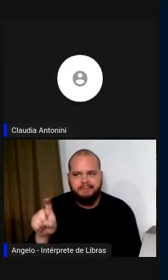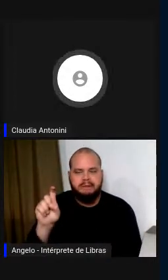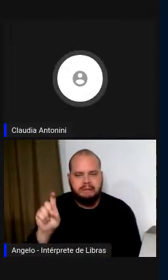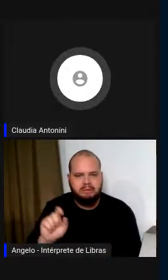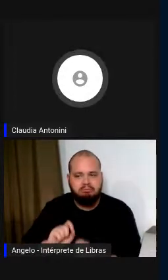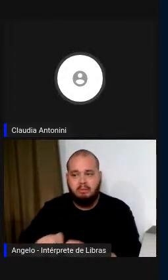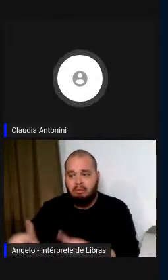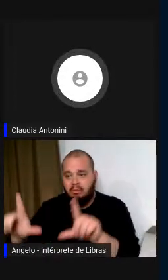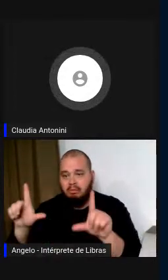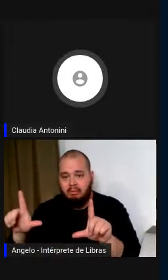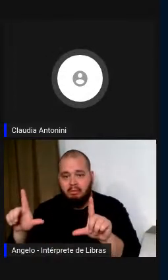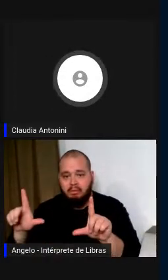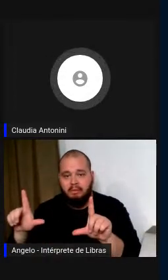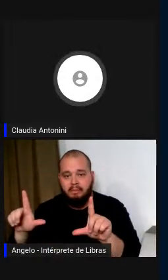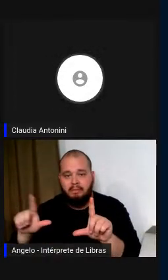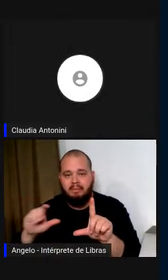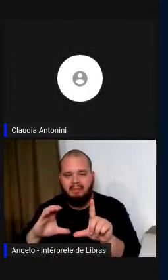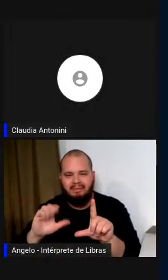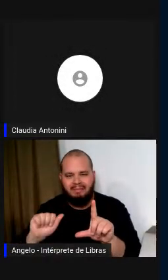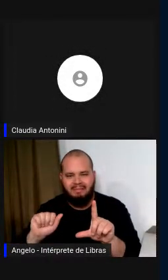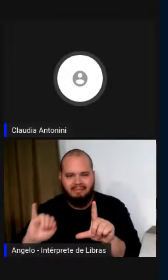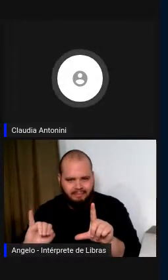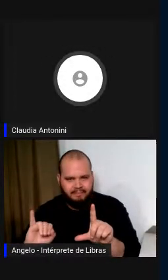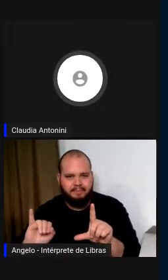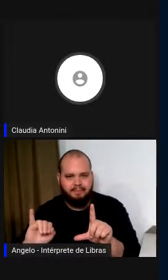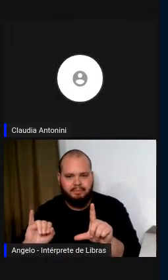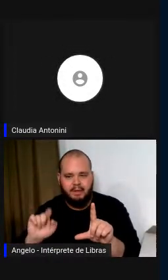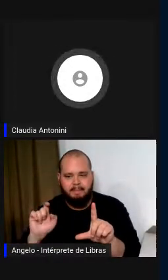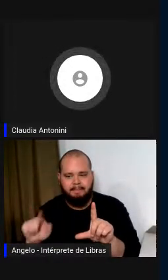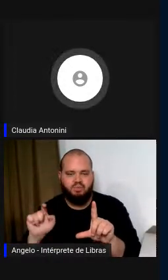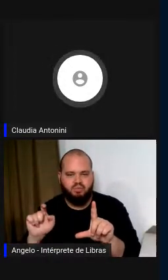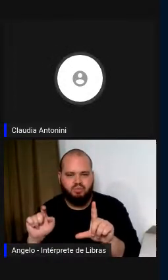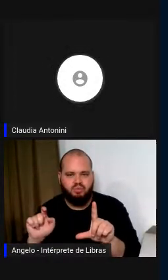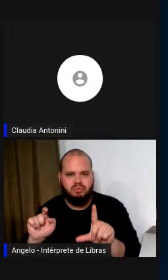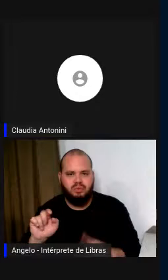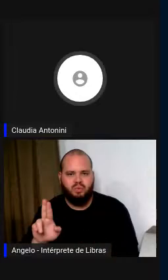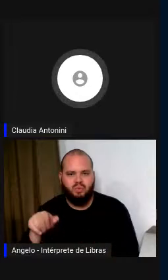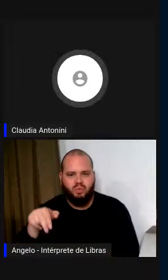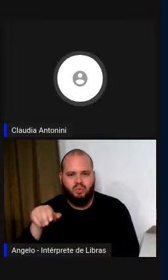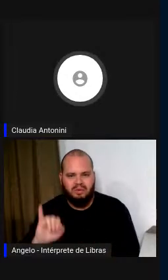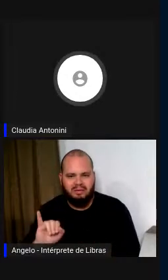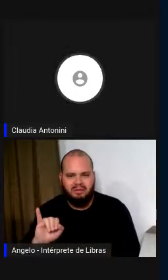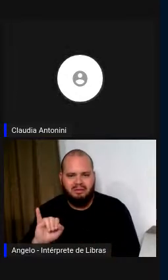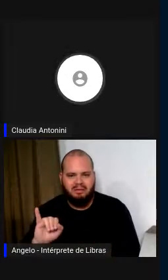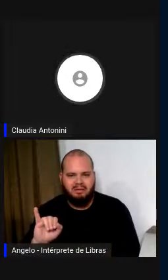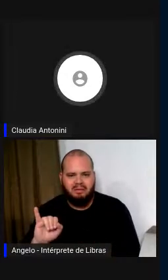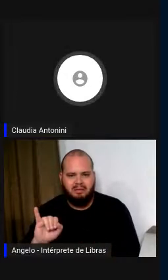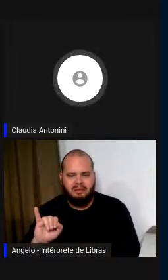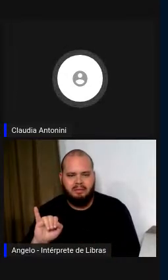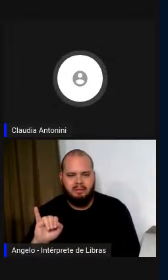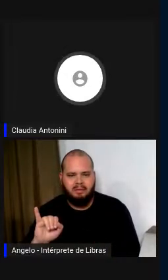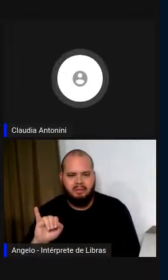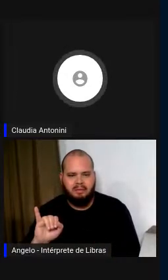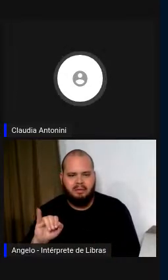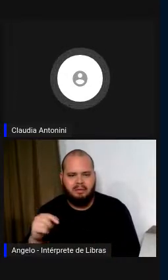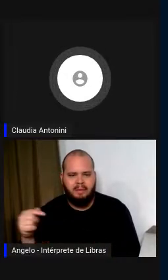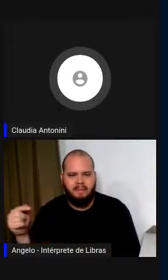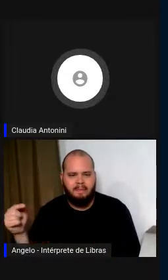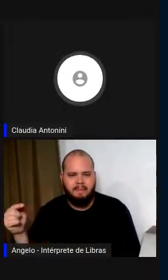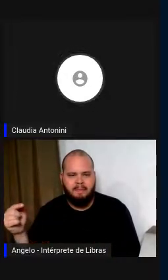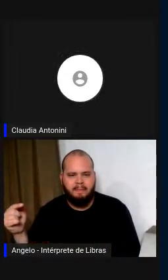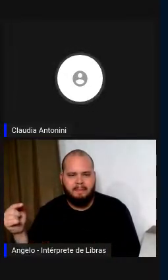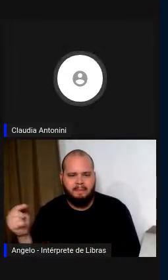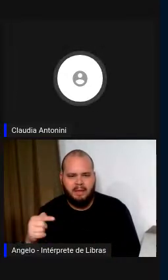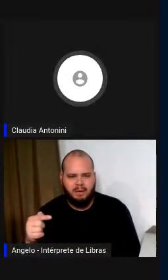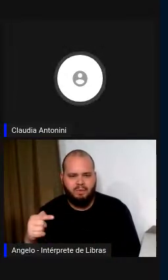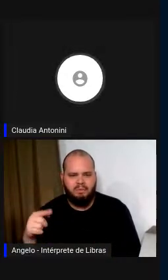cai, cai.uni.uni-mais.de,